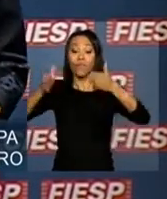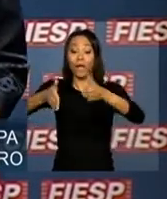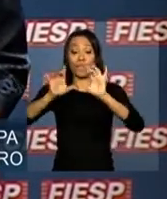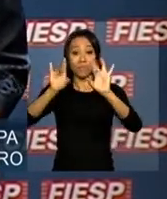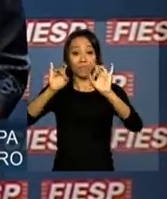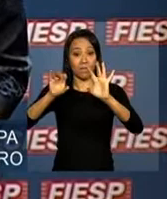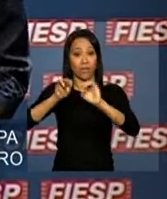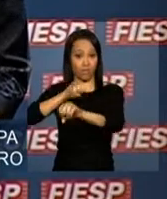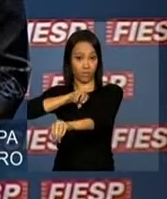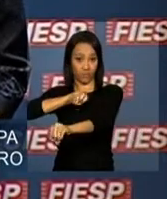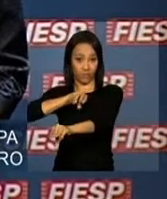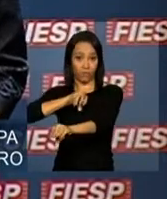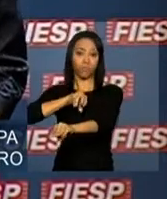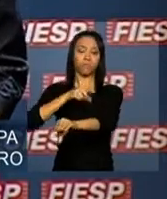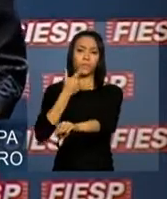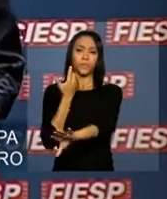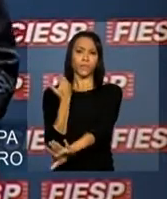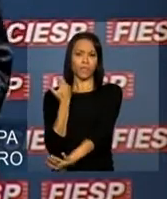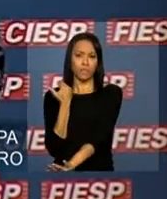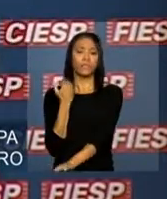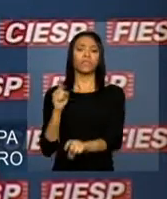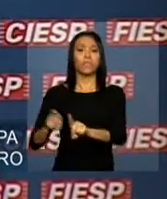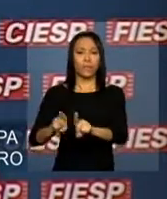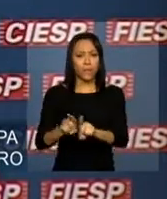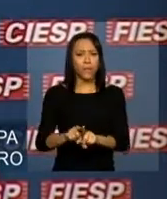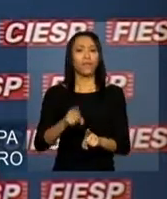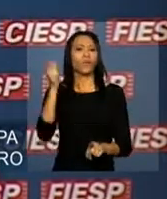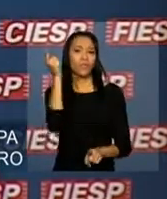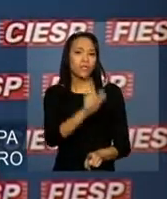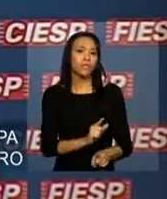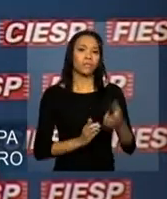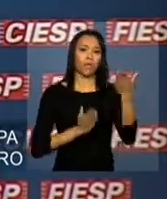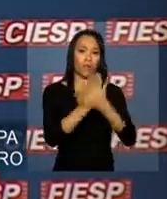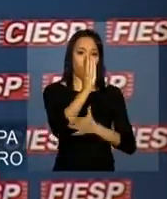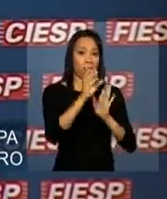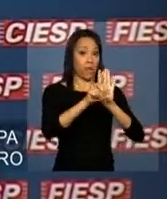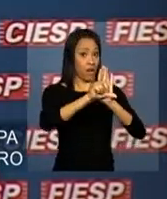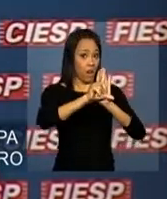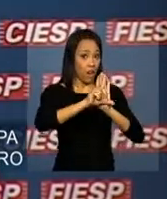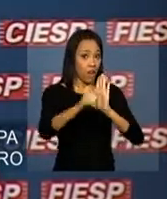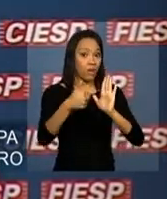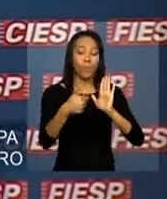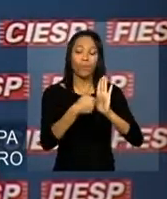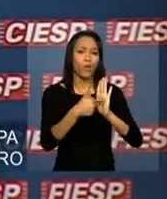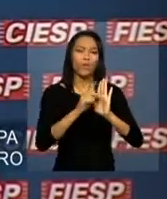recentemente, vinculamos por meio de lei todos